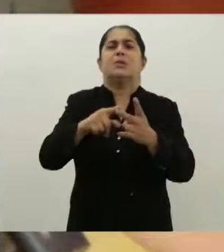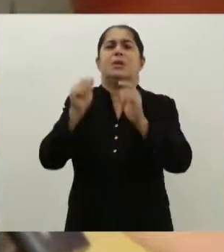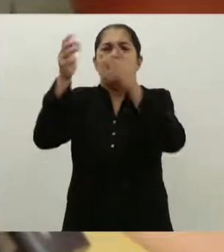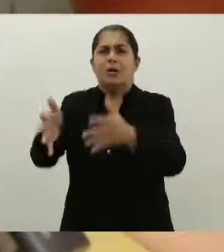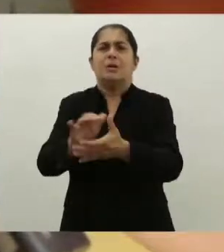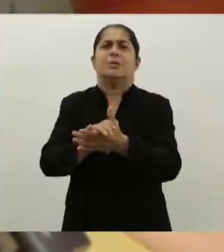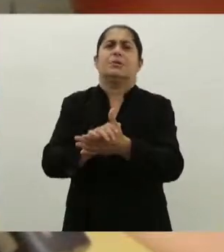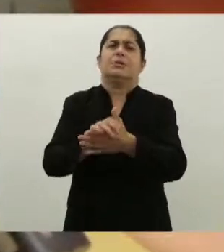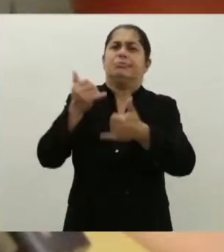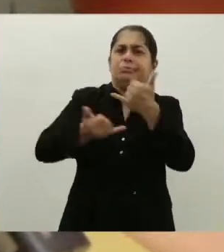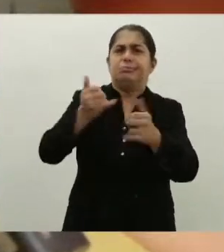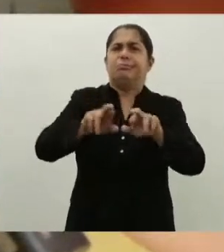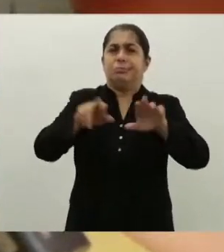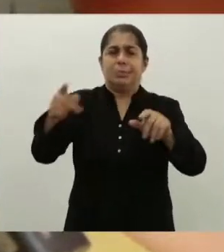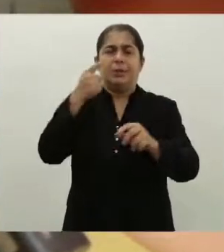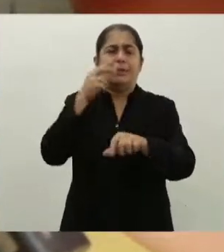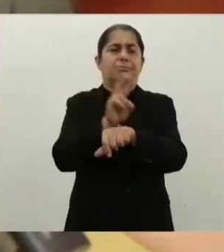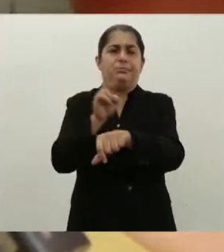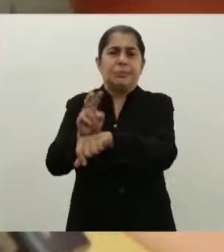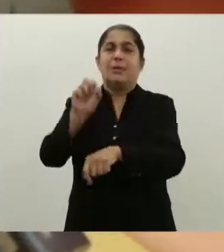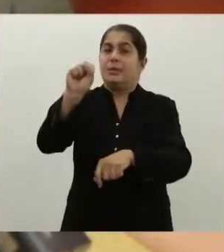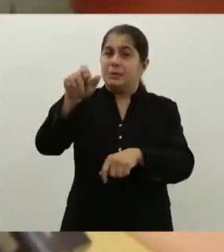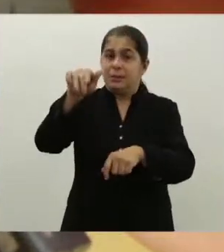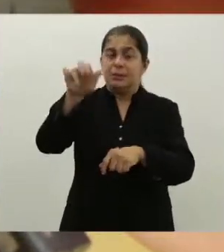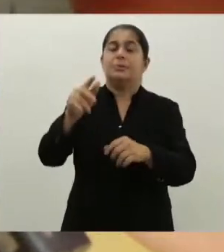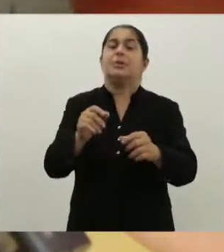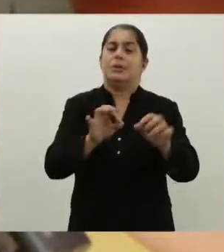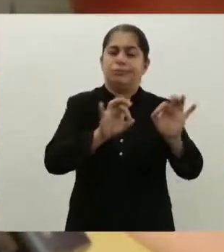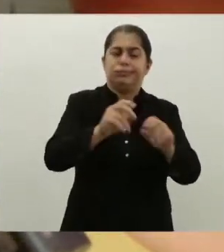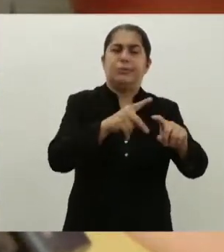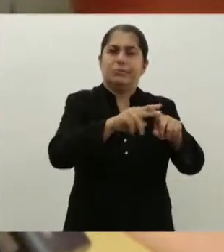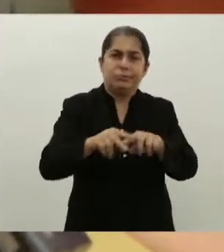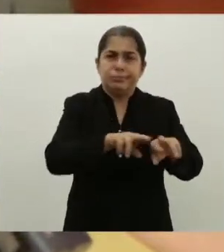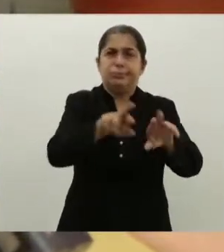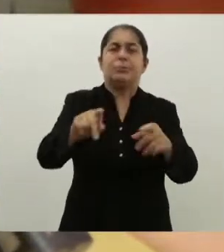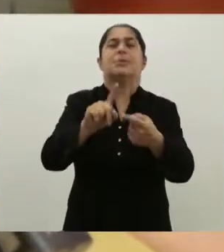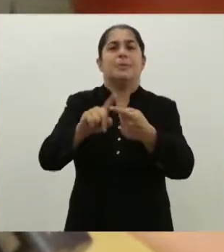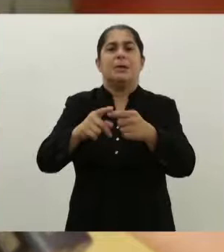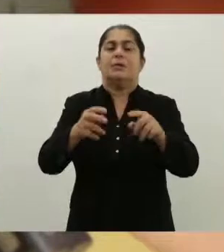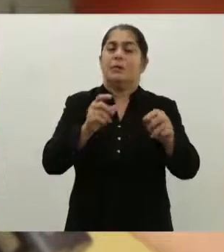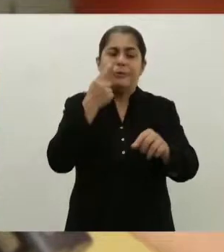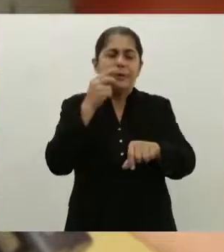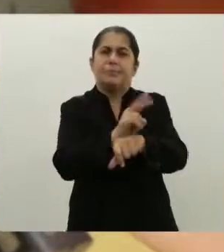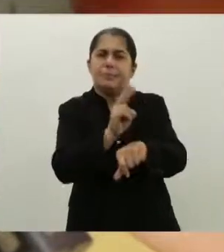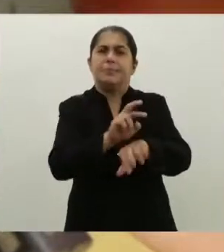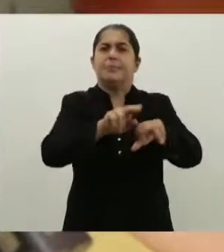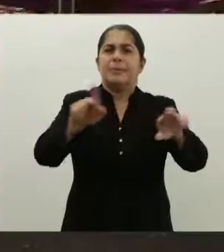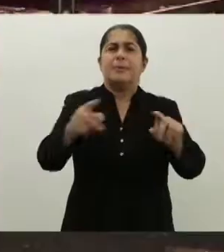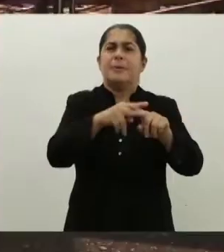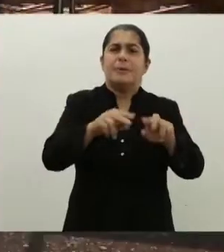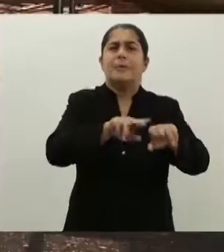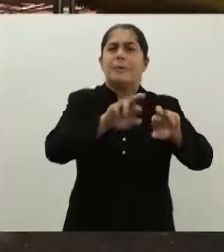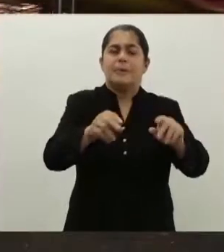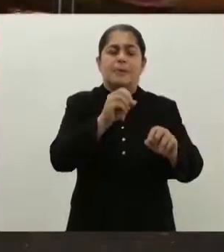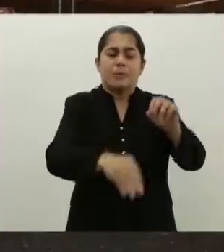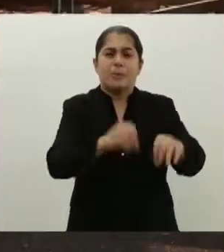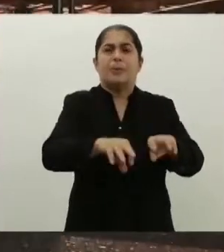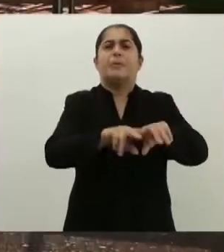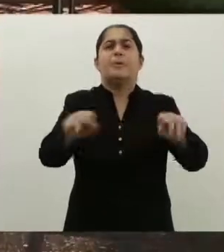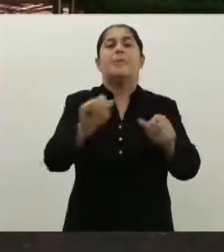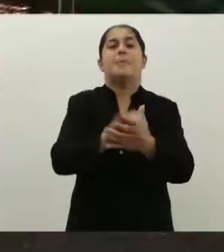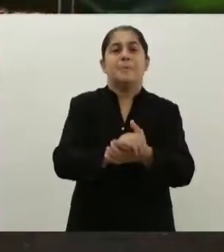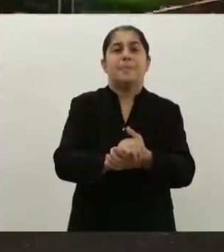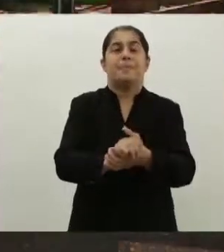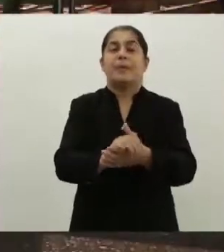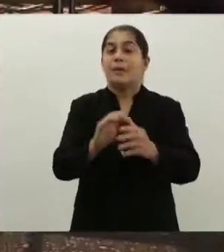alimentação, a área de jogos, tudo isso ficou a cargo da CEDURB, a montagem e acompanhamento e desmontagem também. Para evitar que a